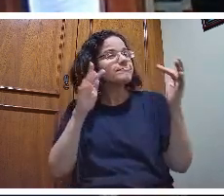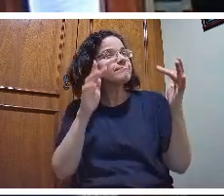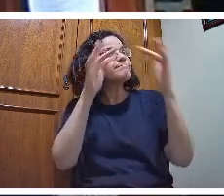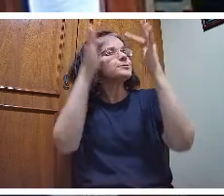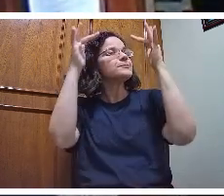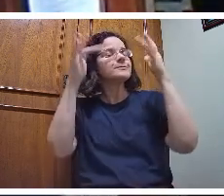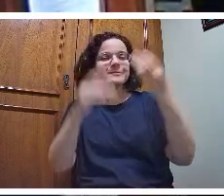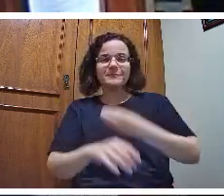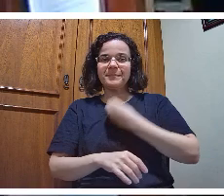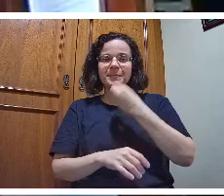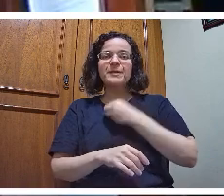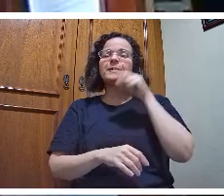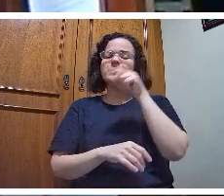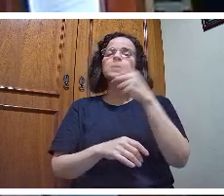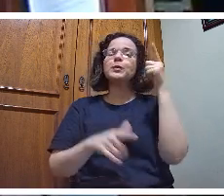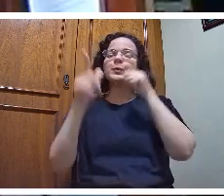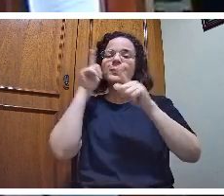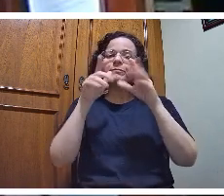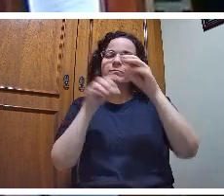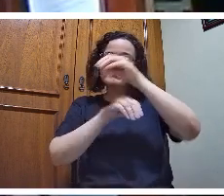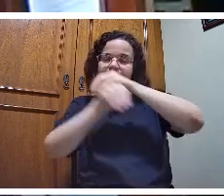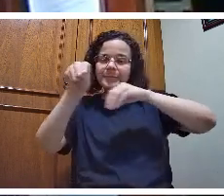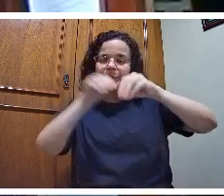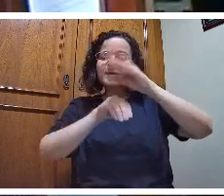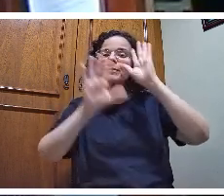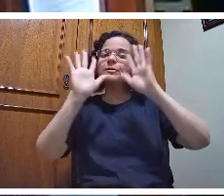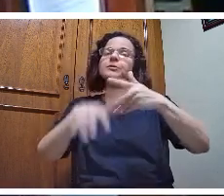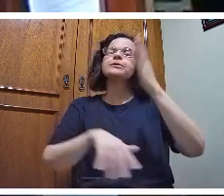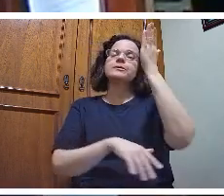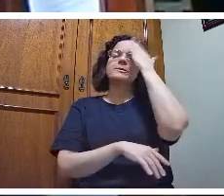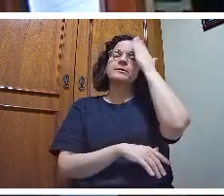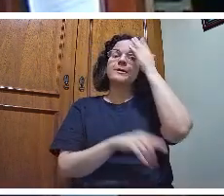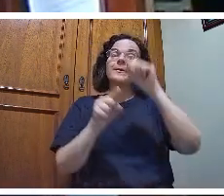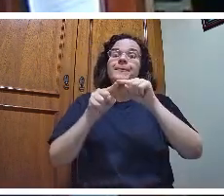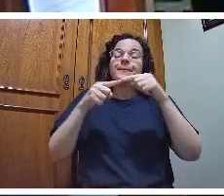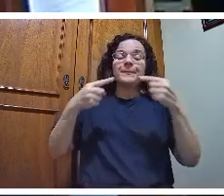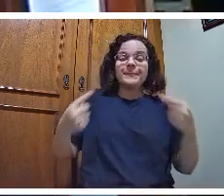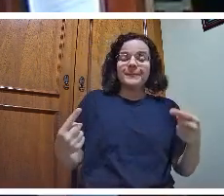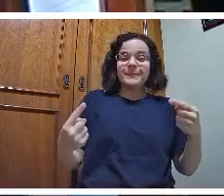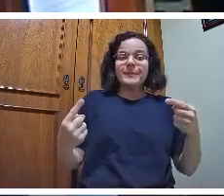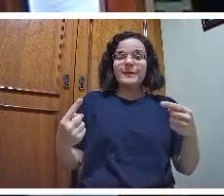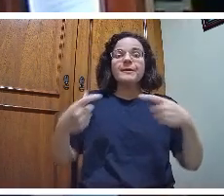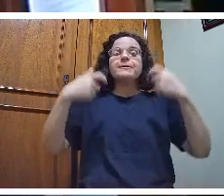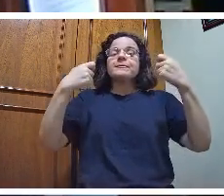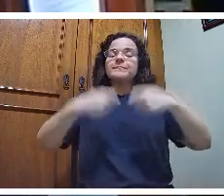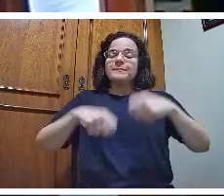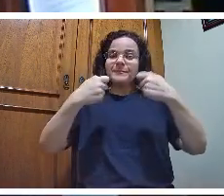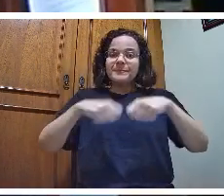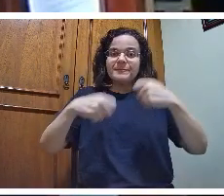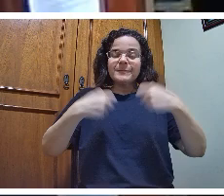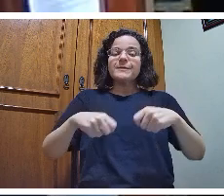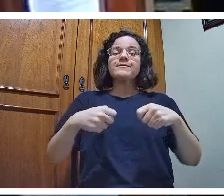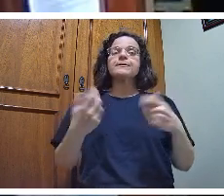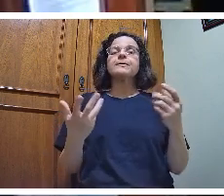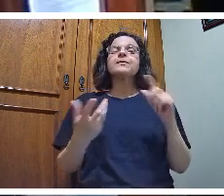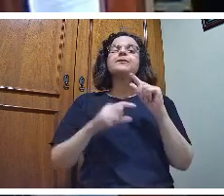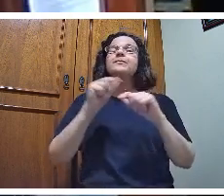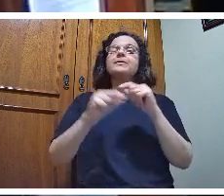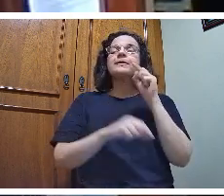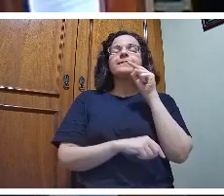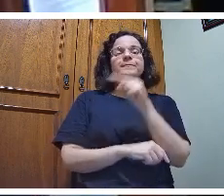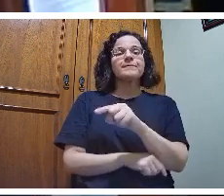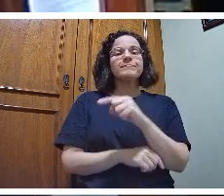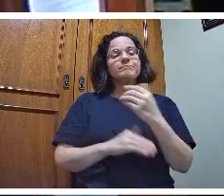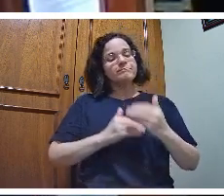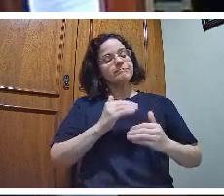conhece mas ao mesmo tempo é preciso que ele avance e é por isso que ele vai a